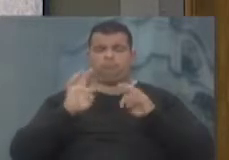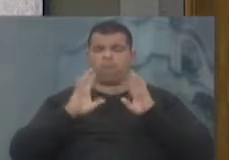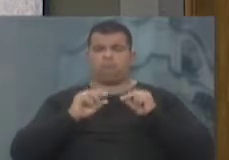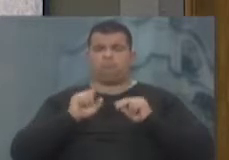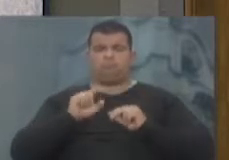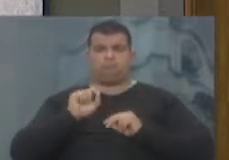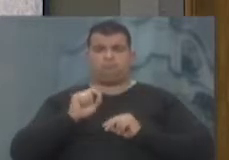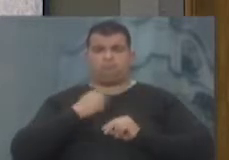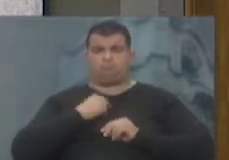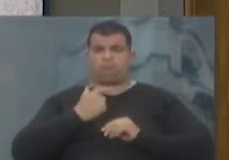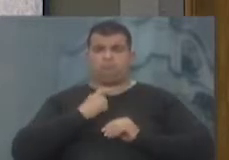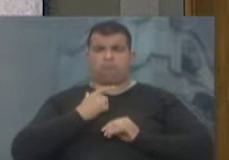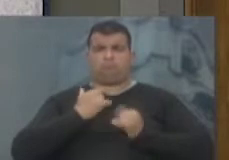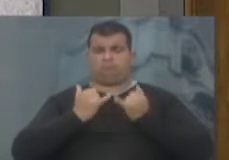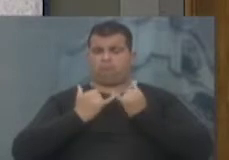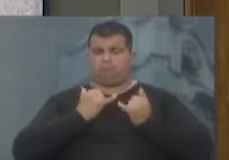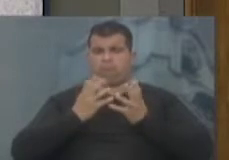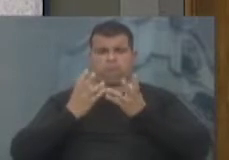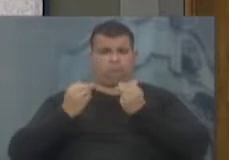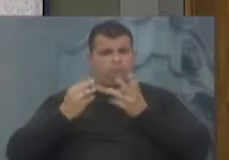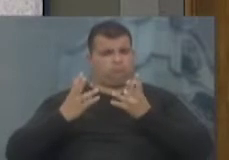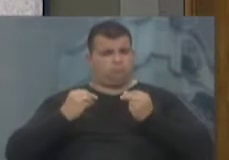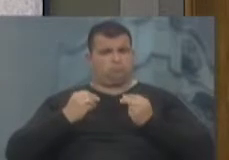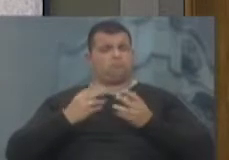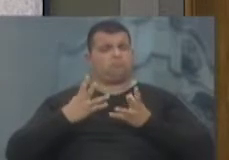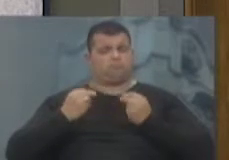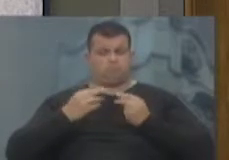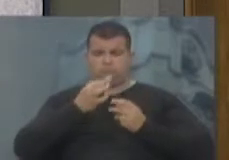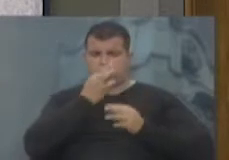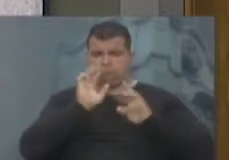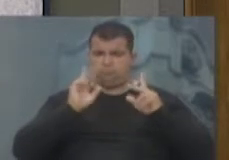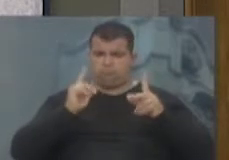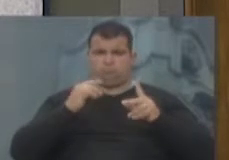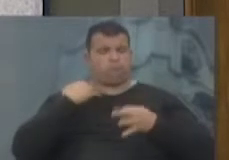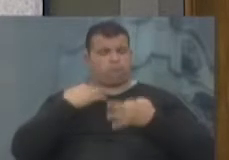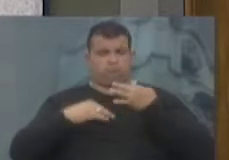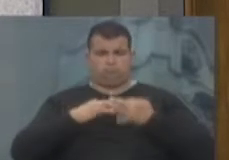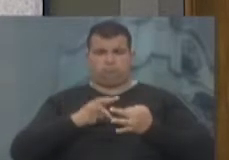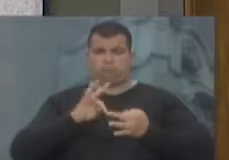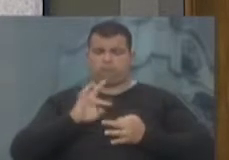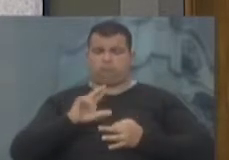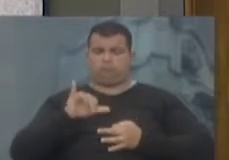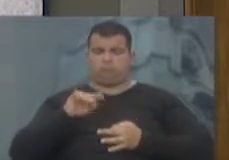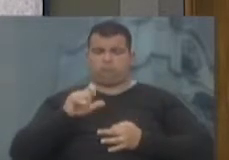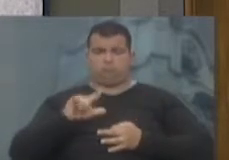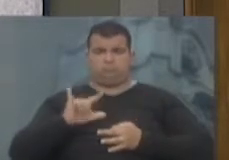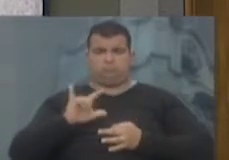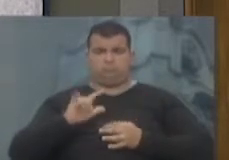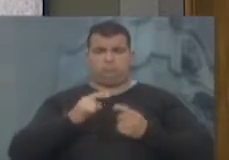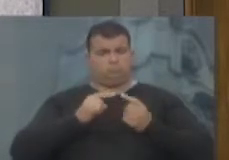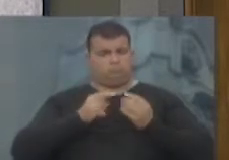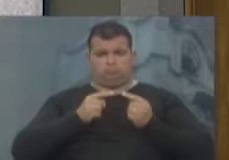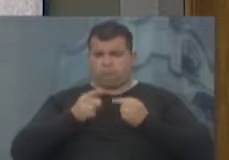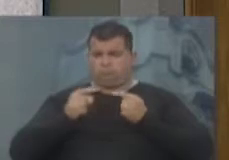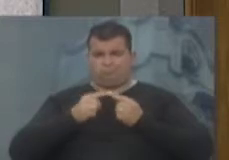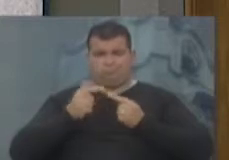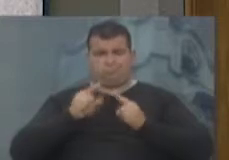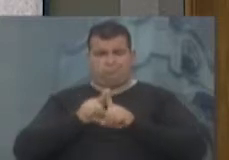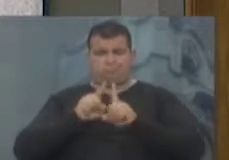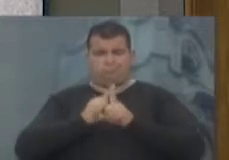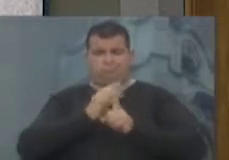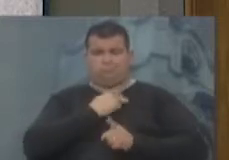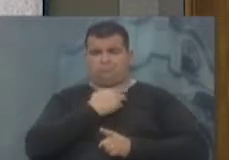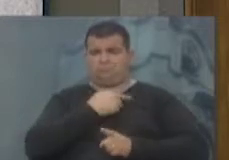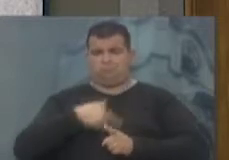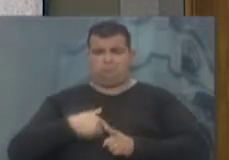eu tenho, por exemplo, muitas divergências com o Tribunal de Contas do Estado. Eu não concordo com muitas coisas que fazem, como não concordo com muitas coisas com o Ministério Público.